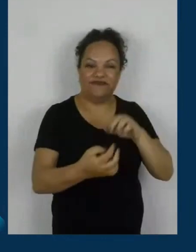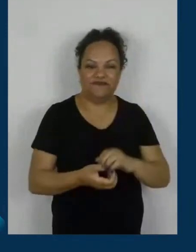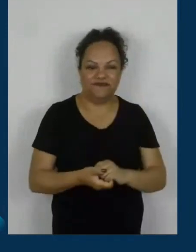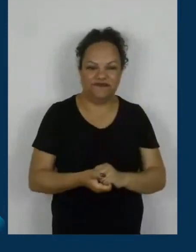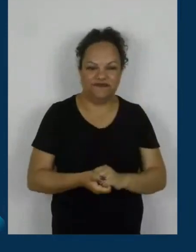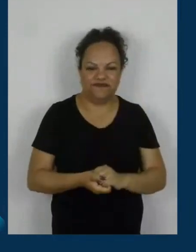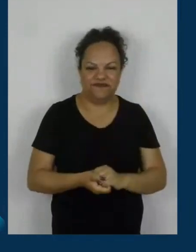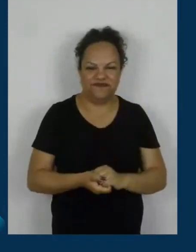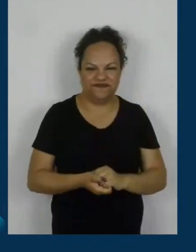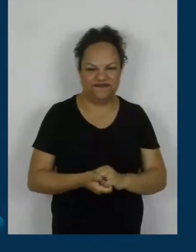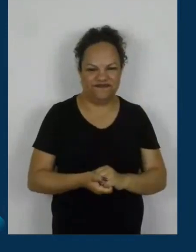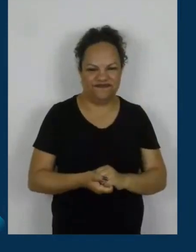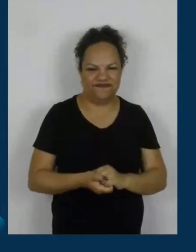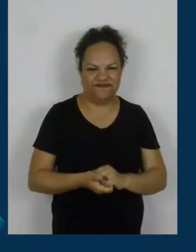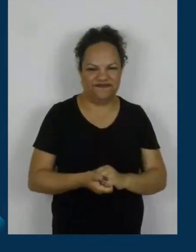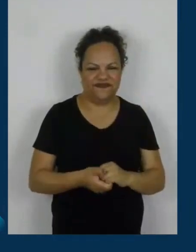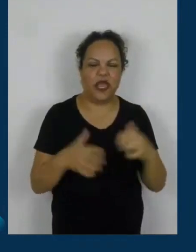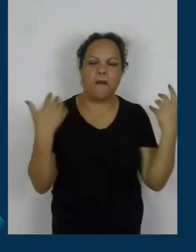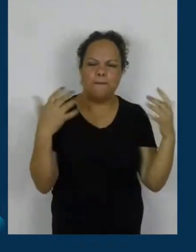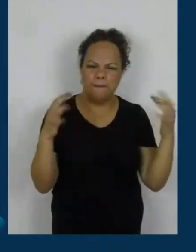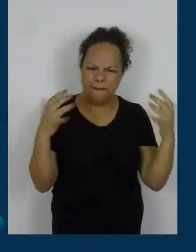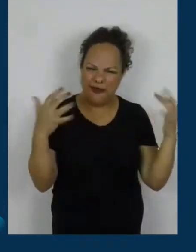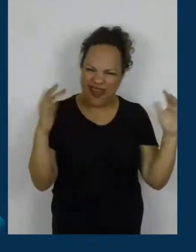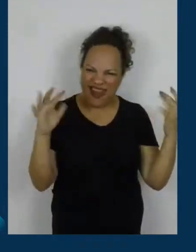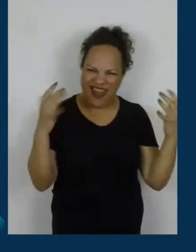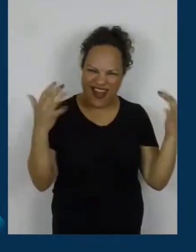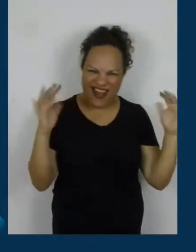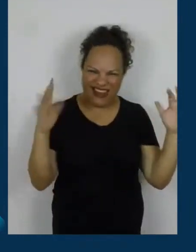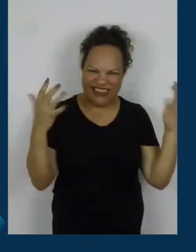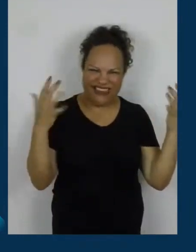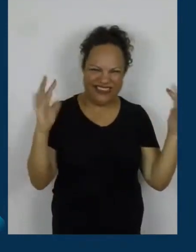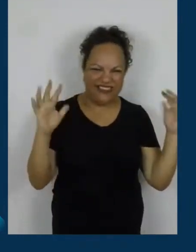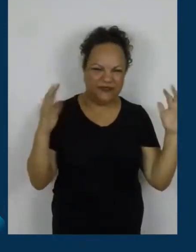Aplausos para ele, minha gente! Uhul!